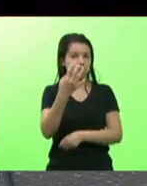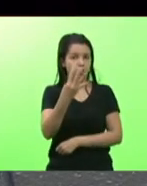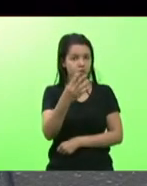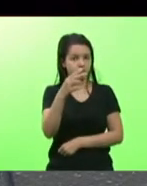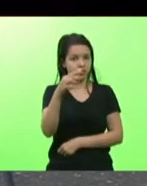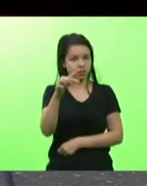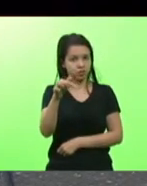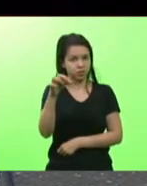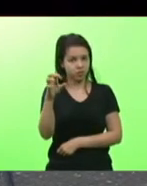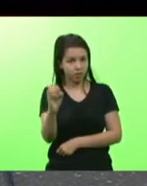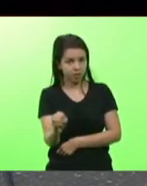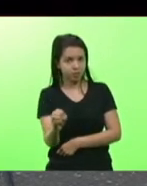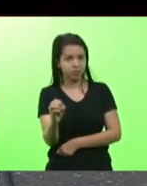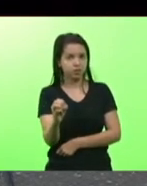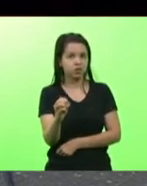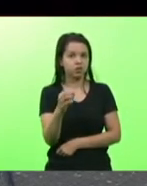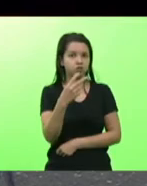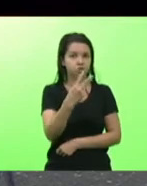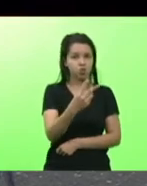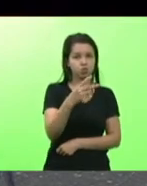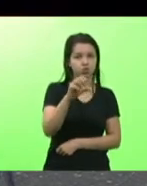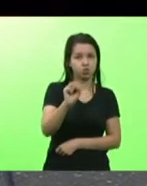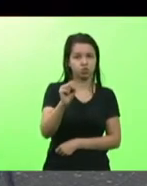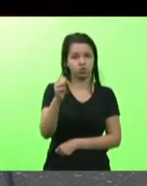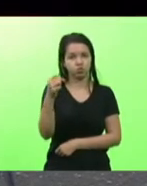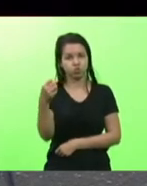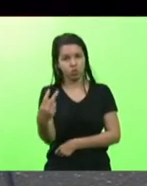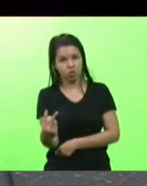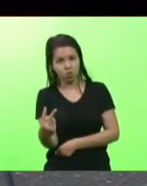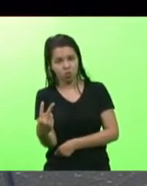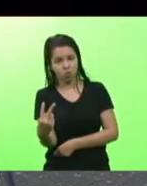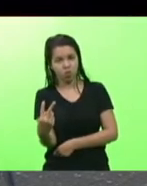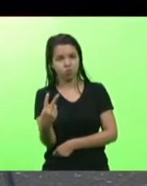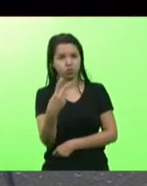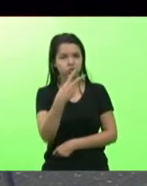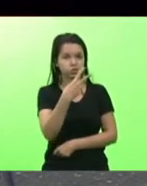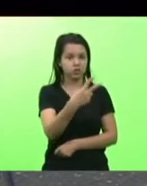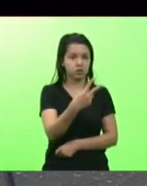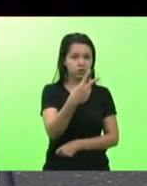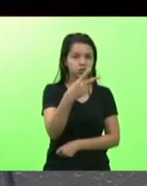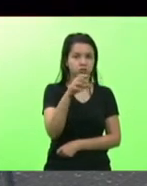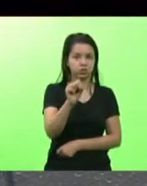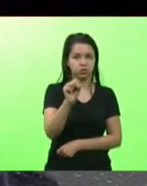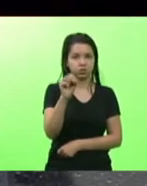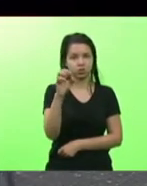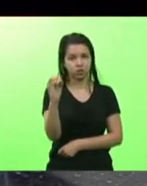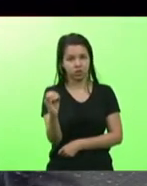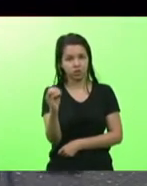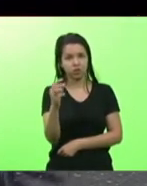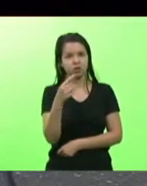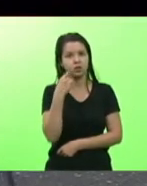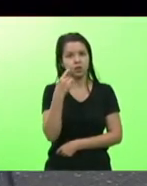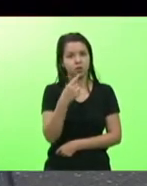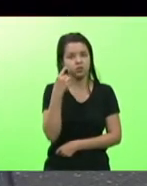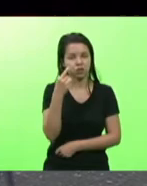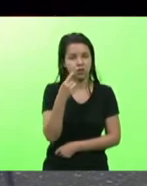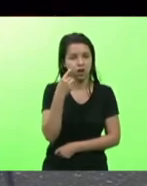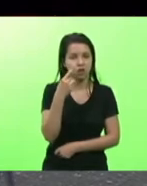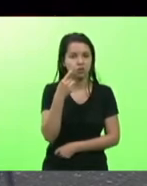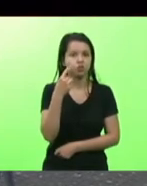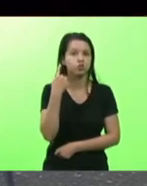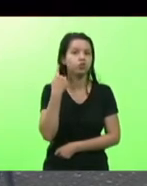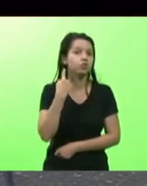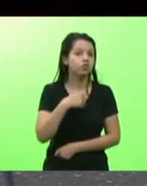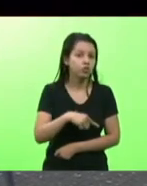282 280 deputado Silvio que fez